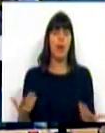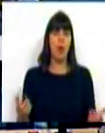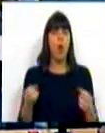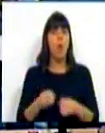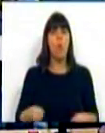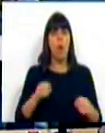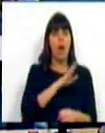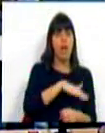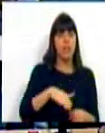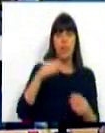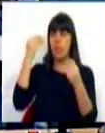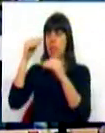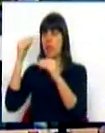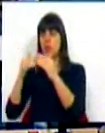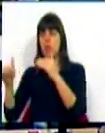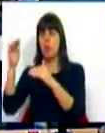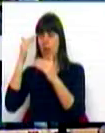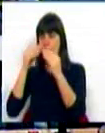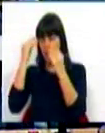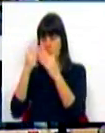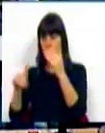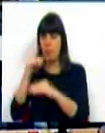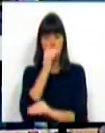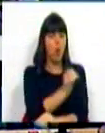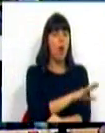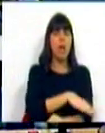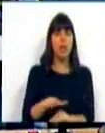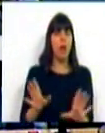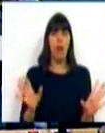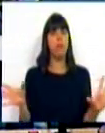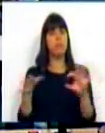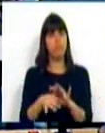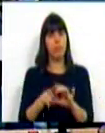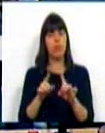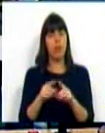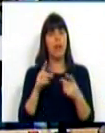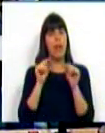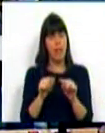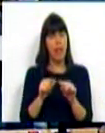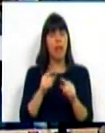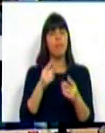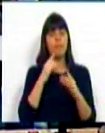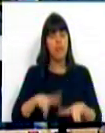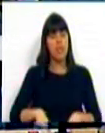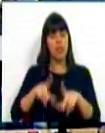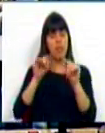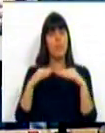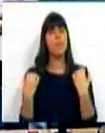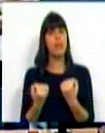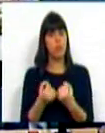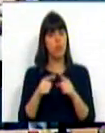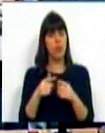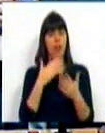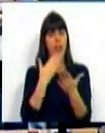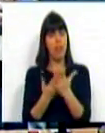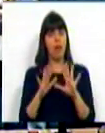não há ciência sem ensino superior, nem há ensino superior sem ciência. É, efetivamente, essa amálgama no desenvolvimento social e na